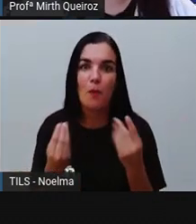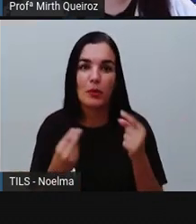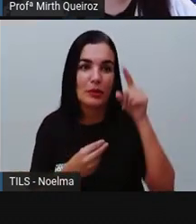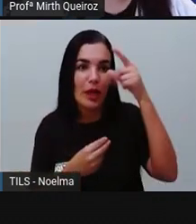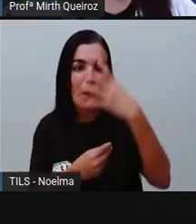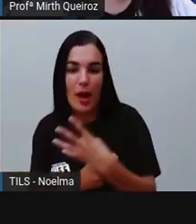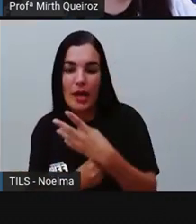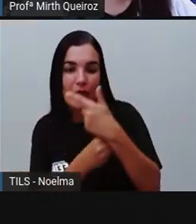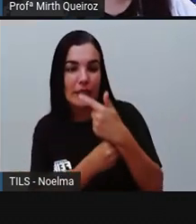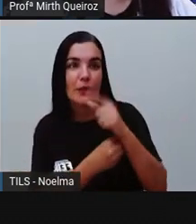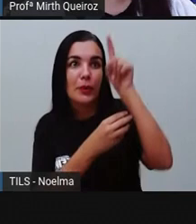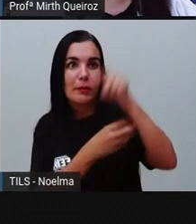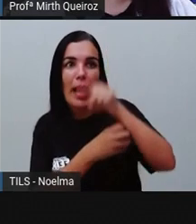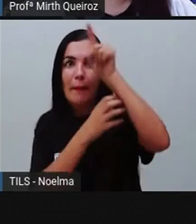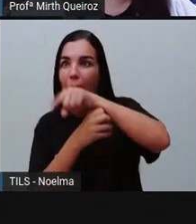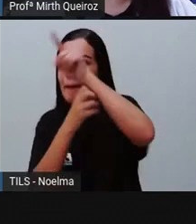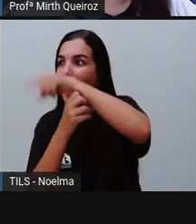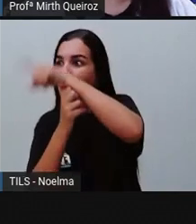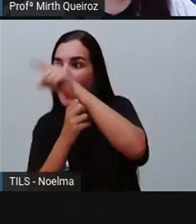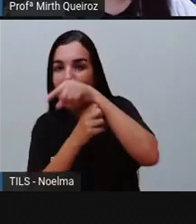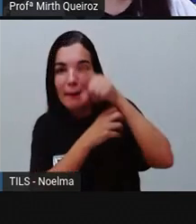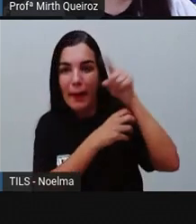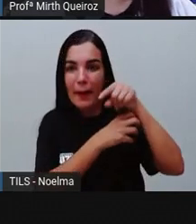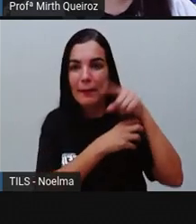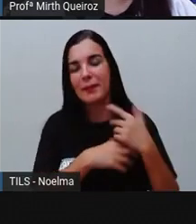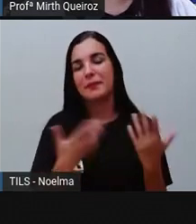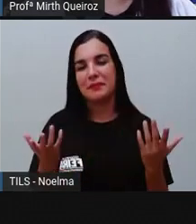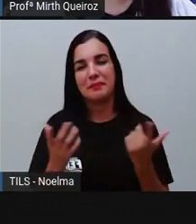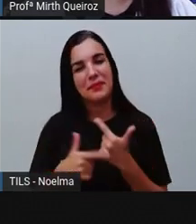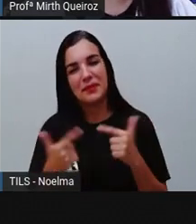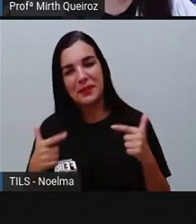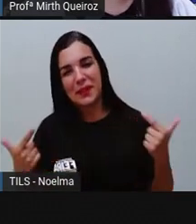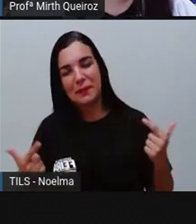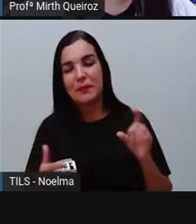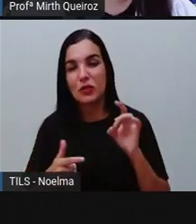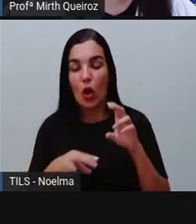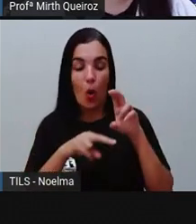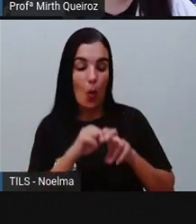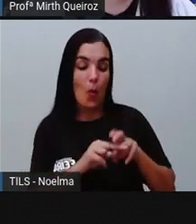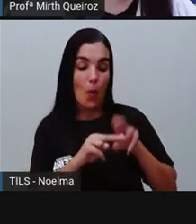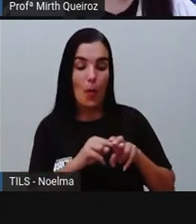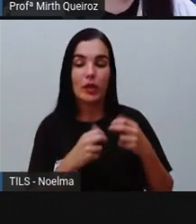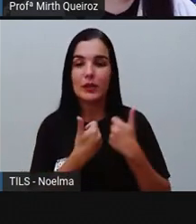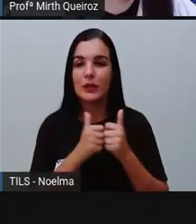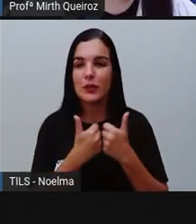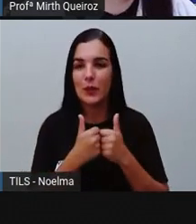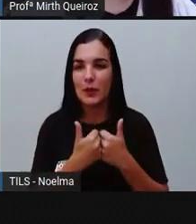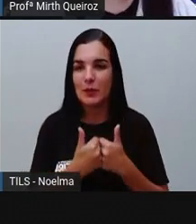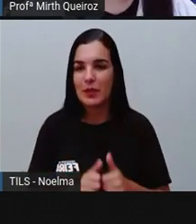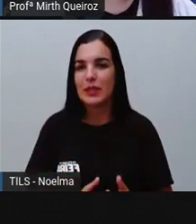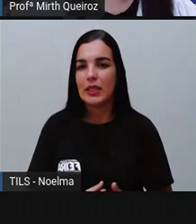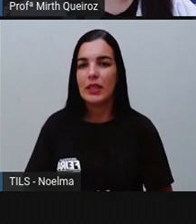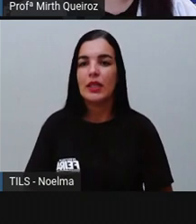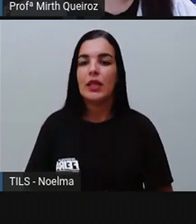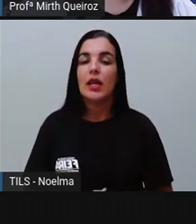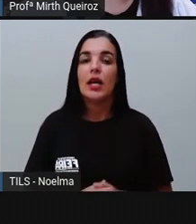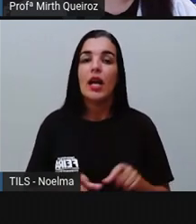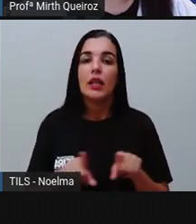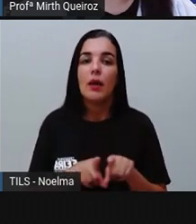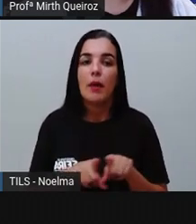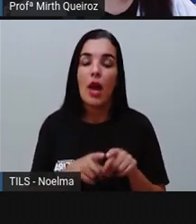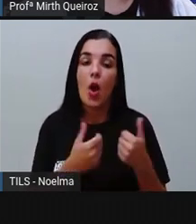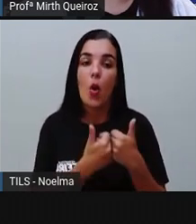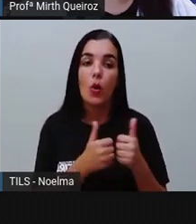apresentam quarenta dois acentos. Esses quarenta dois acentos seriam os bancos do ônibus. E ônibus é uma